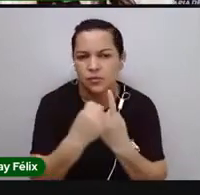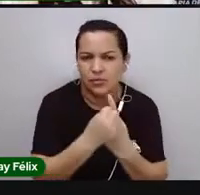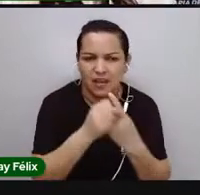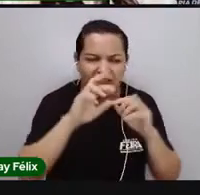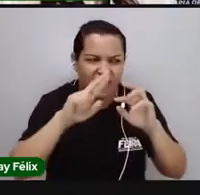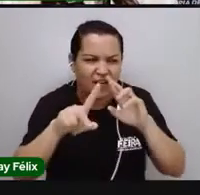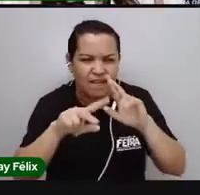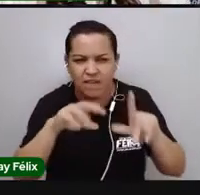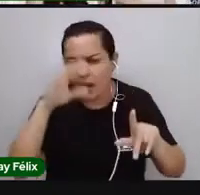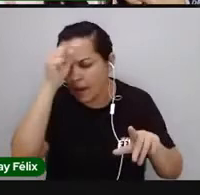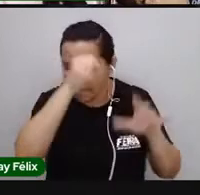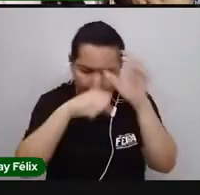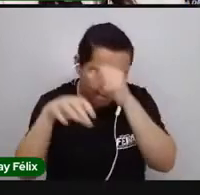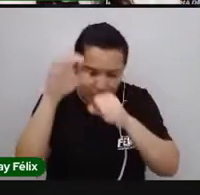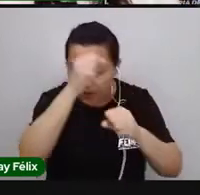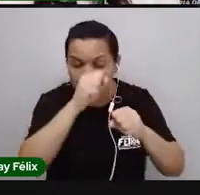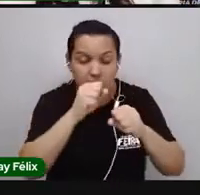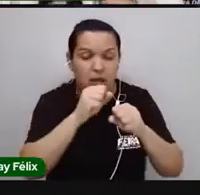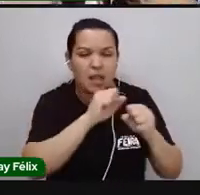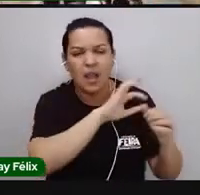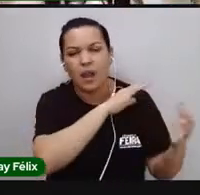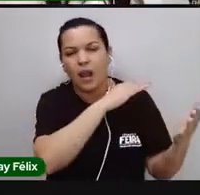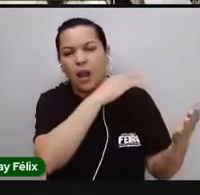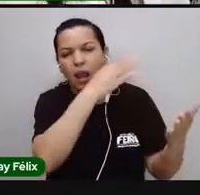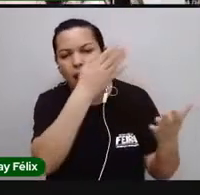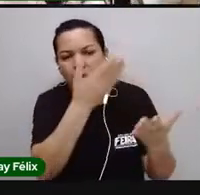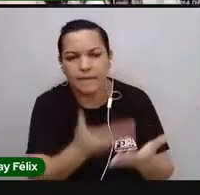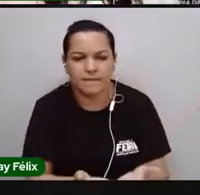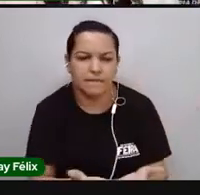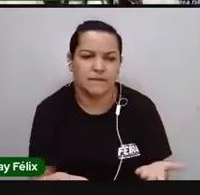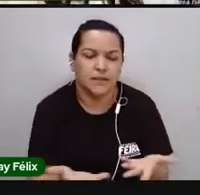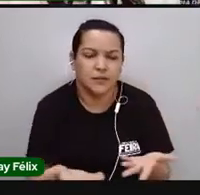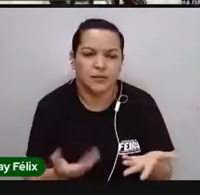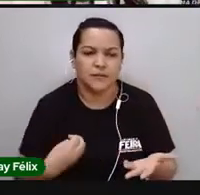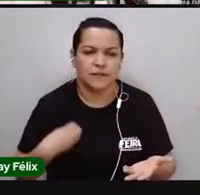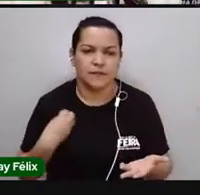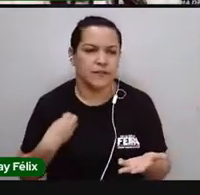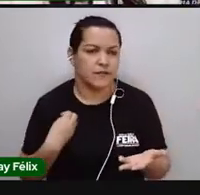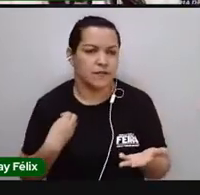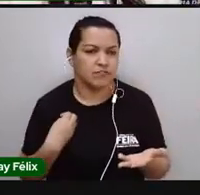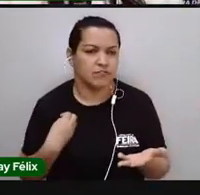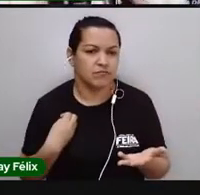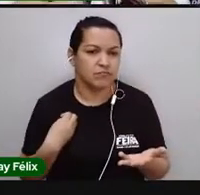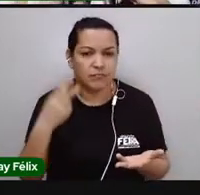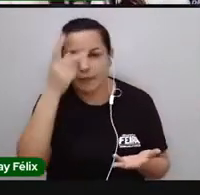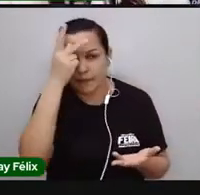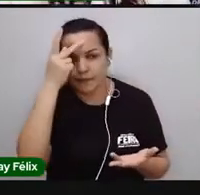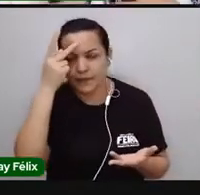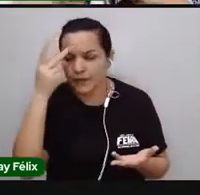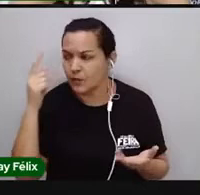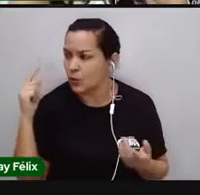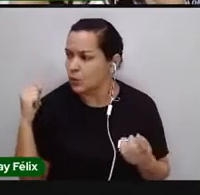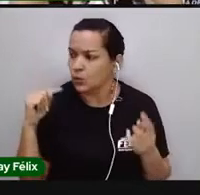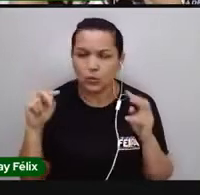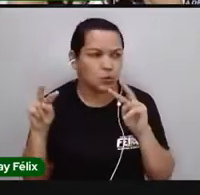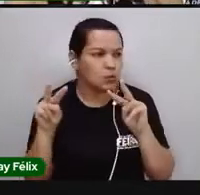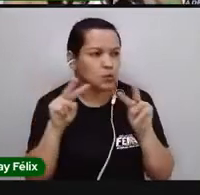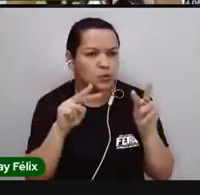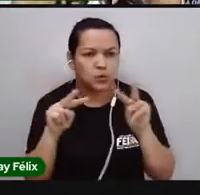aprendemos ao longo do tempo com as pessoas ao nosso redor. Então, são